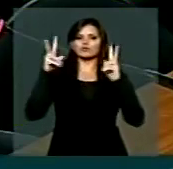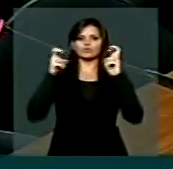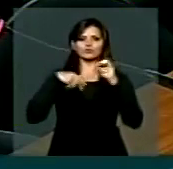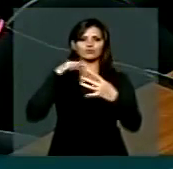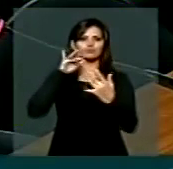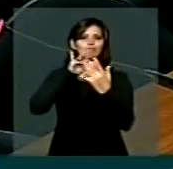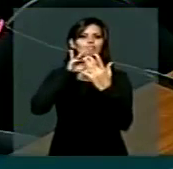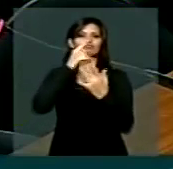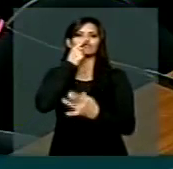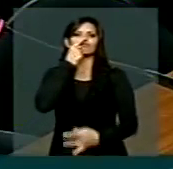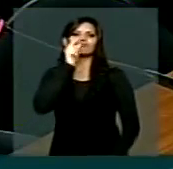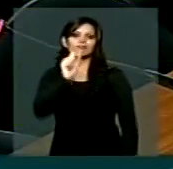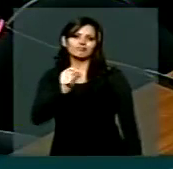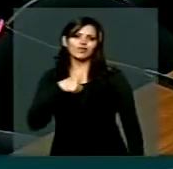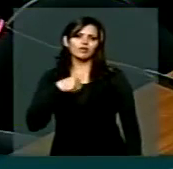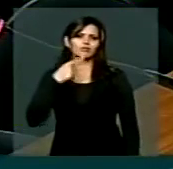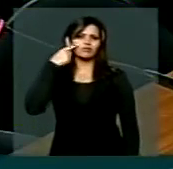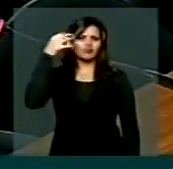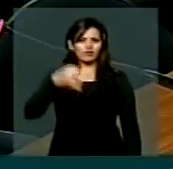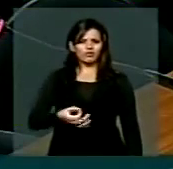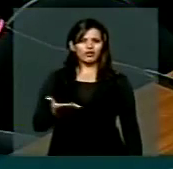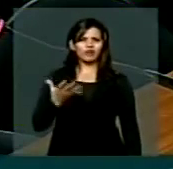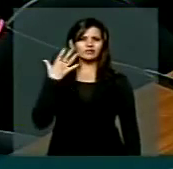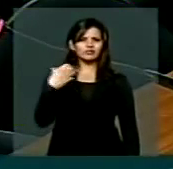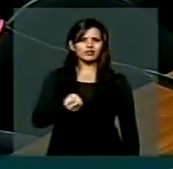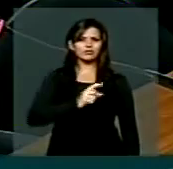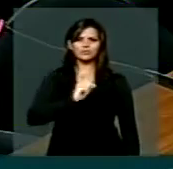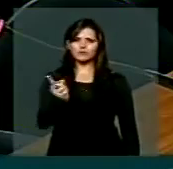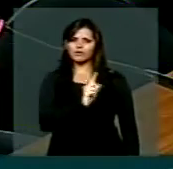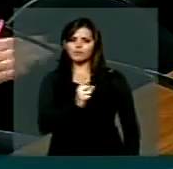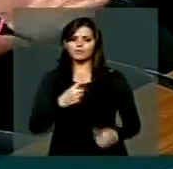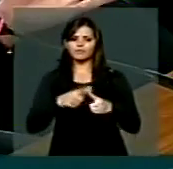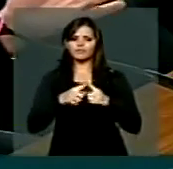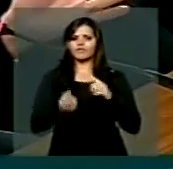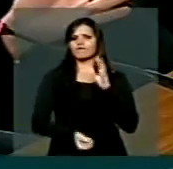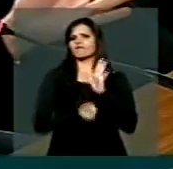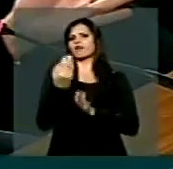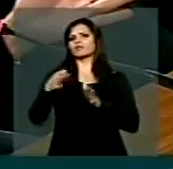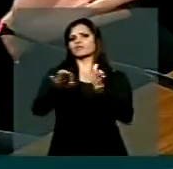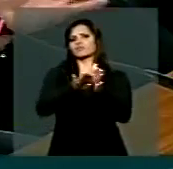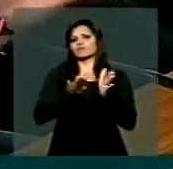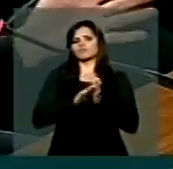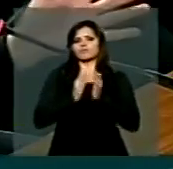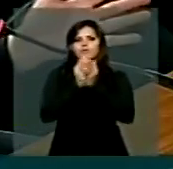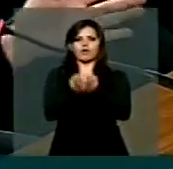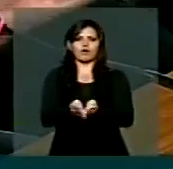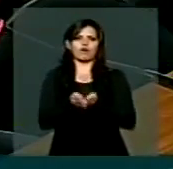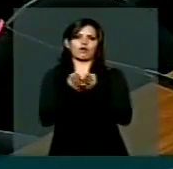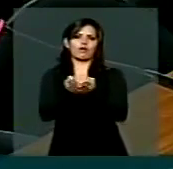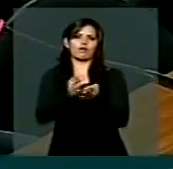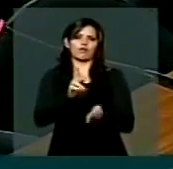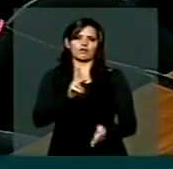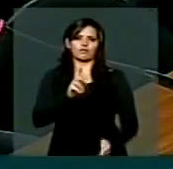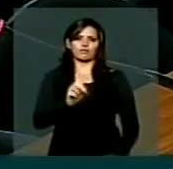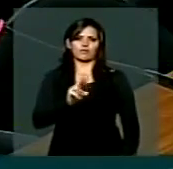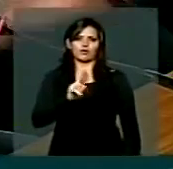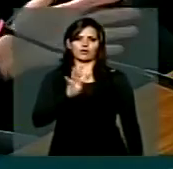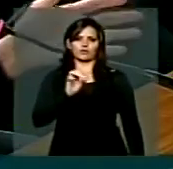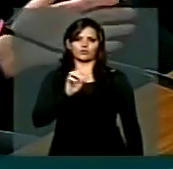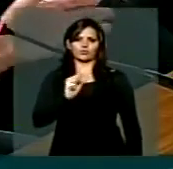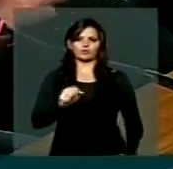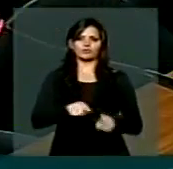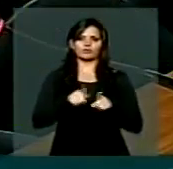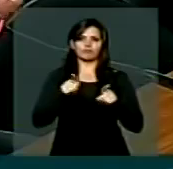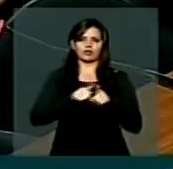não me conformo quando vou, já visitei vários portos, como foi citado o Roterdã, estive lá, na Barcelona,